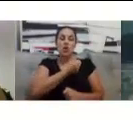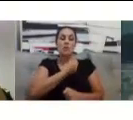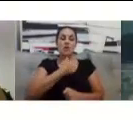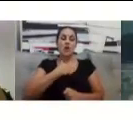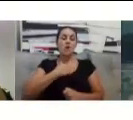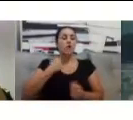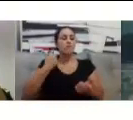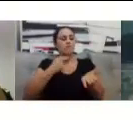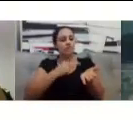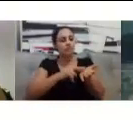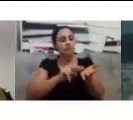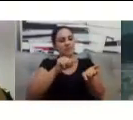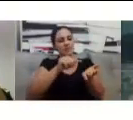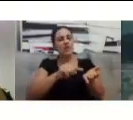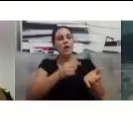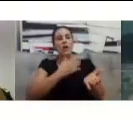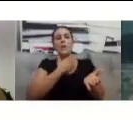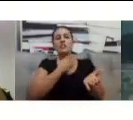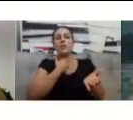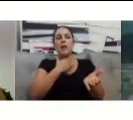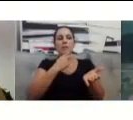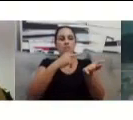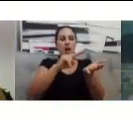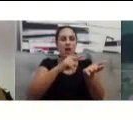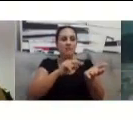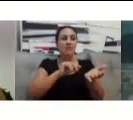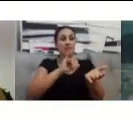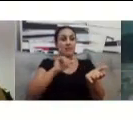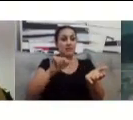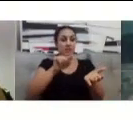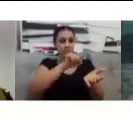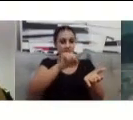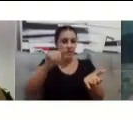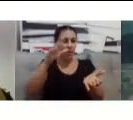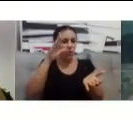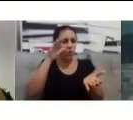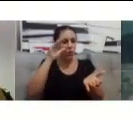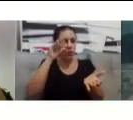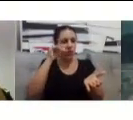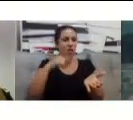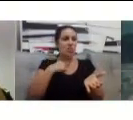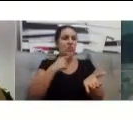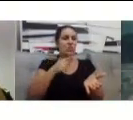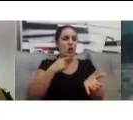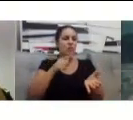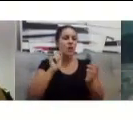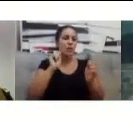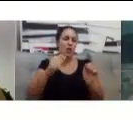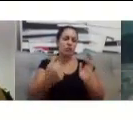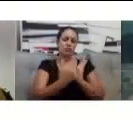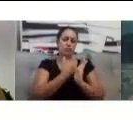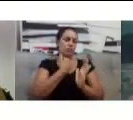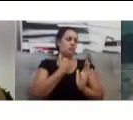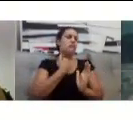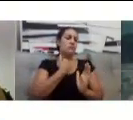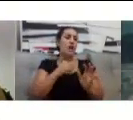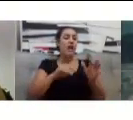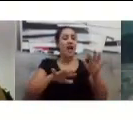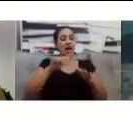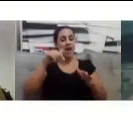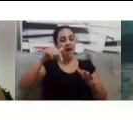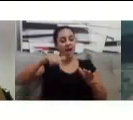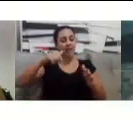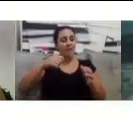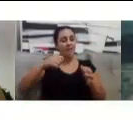no bate-papo. Para que, se qualquer aluno tiver alguma dúvida em relação ao curso. Que não queira perguntar aqui. Talvez por